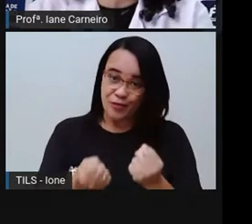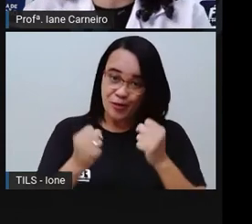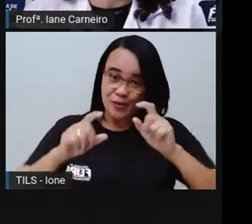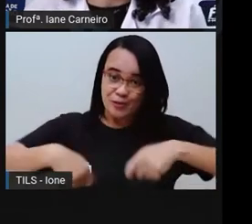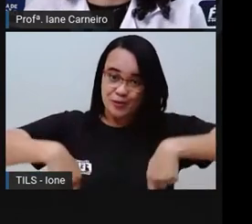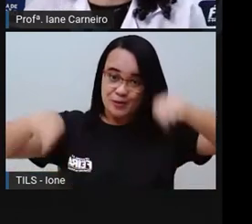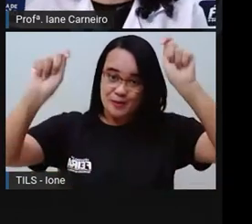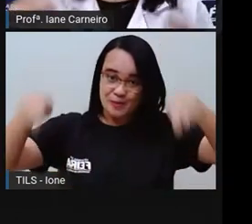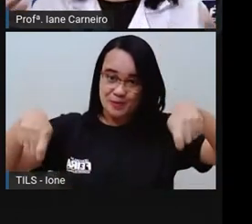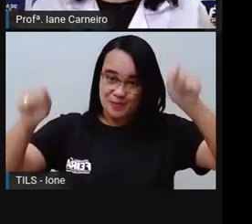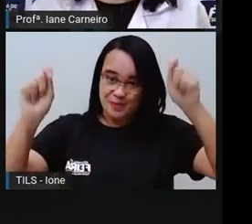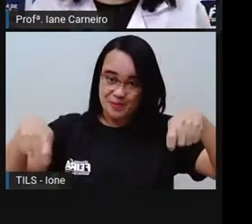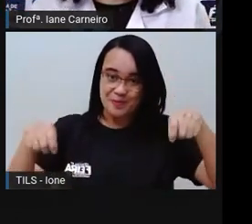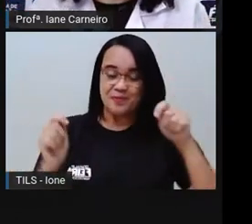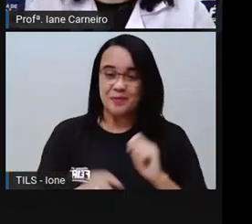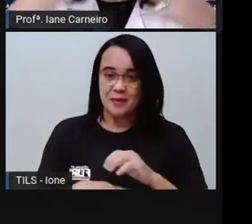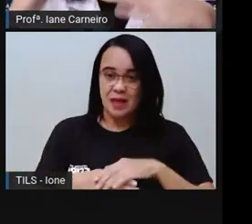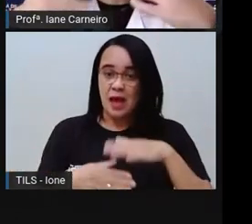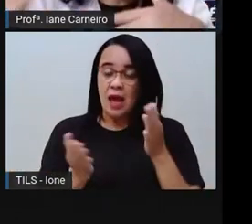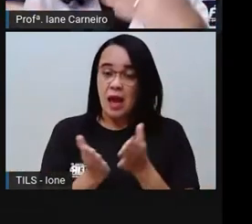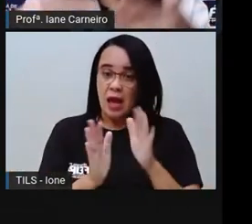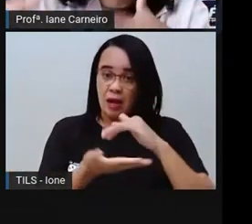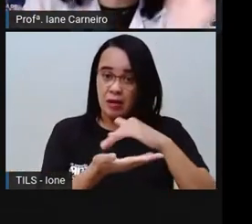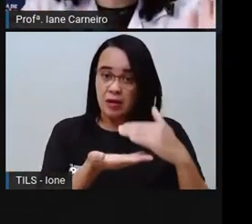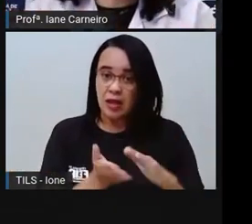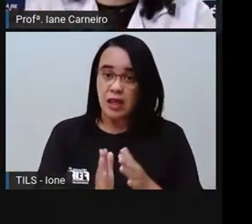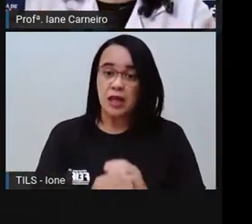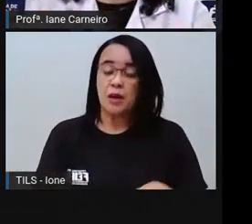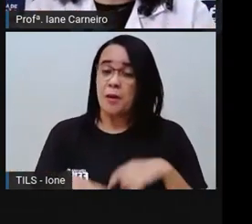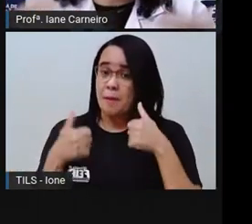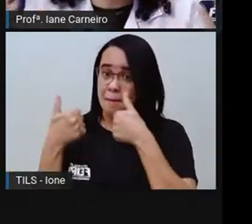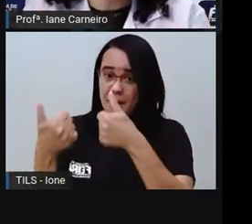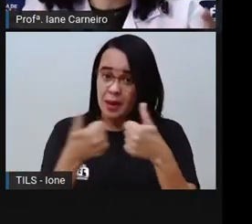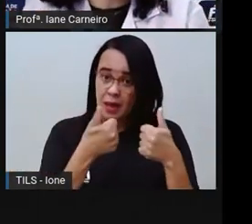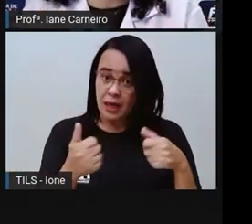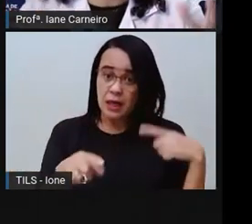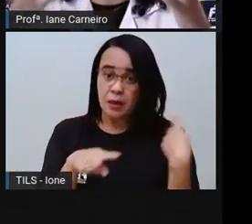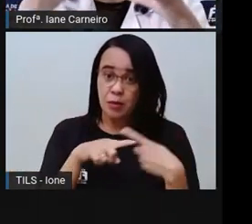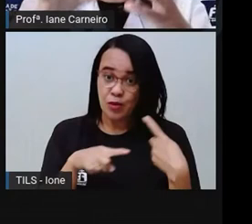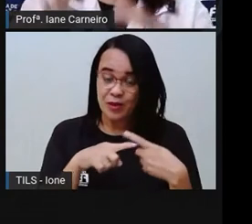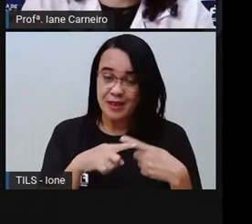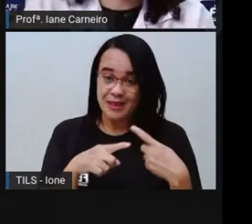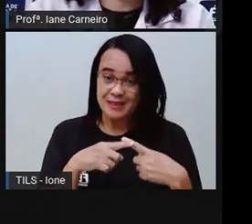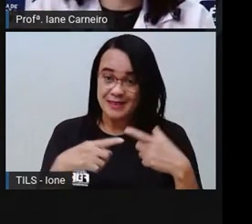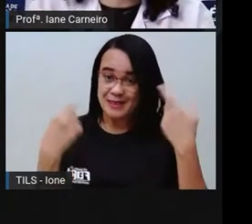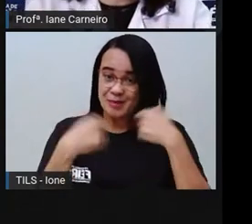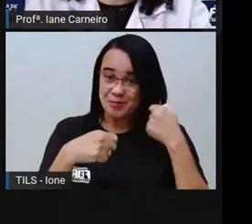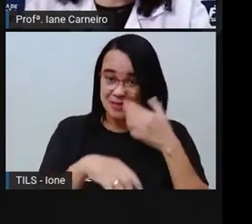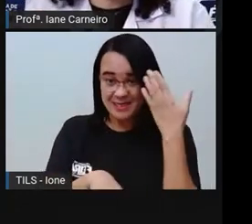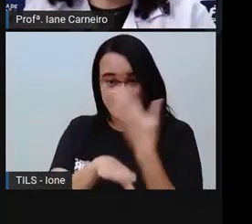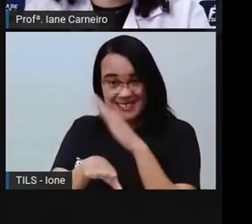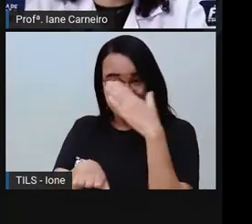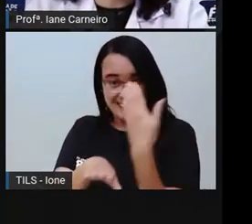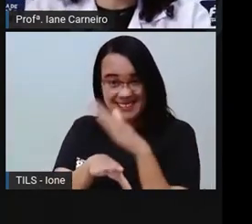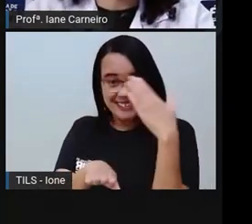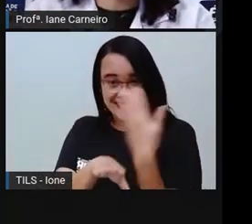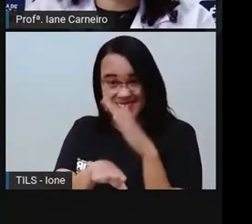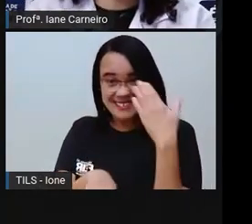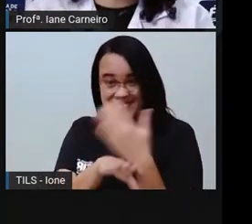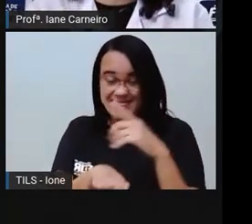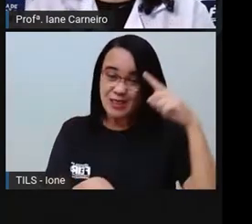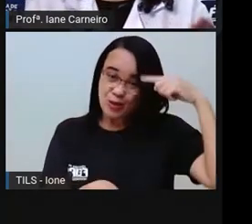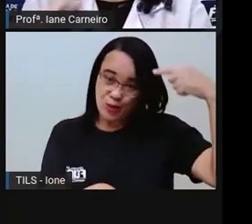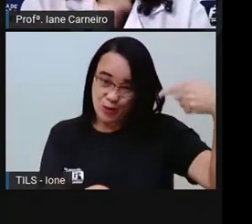direitinho, né? A gente aprende, né, à medida que a gente vai exercitando. Então, se você todo dia arrumar, né, a cama, esticar o